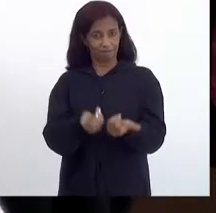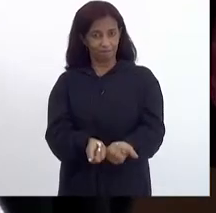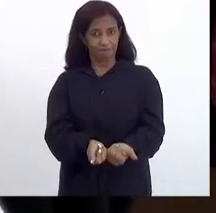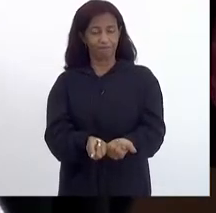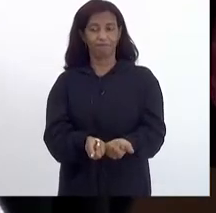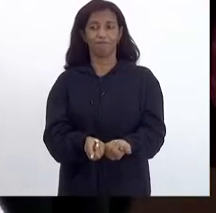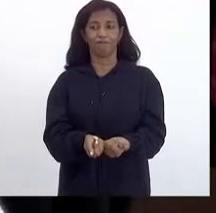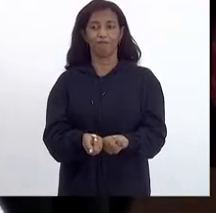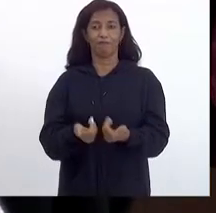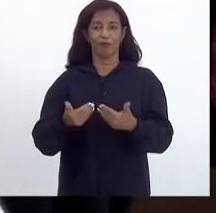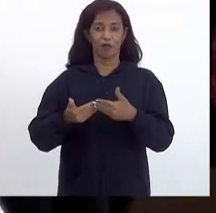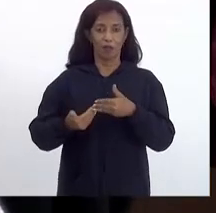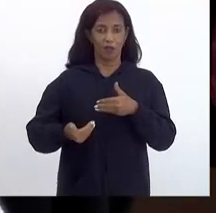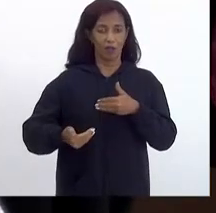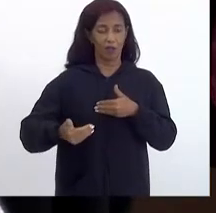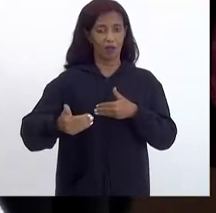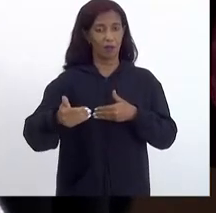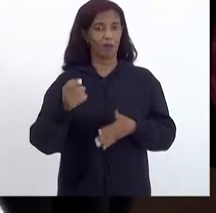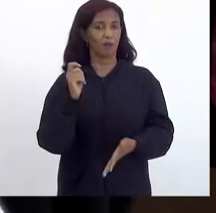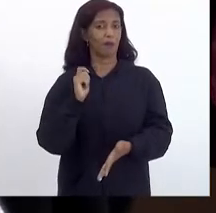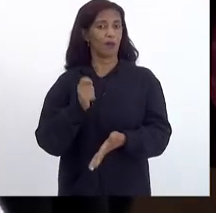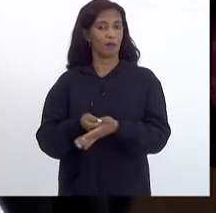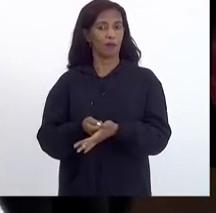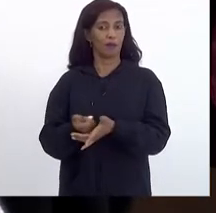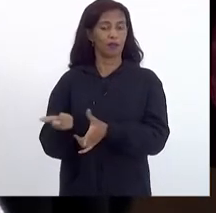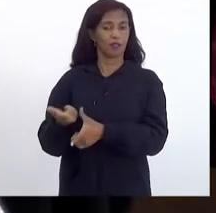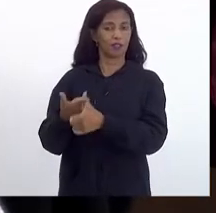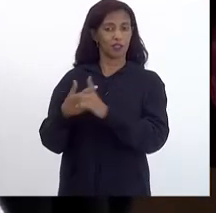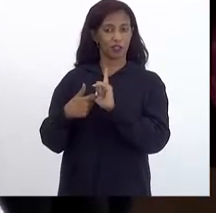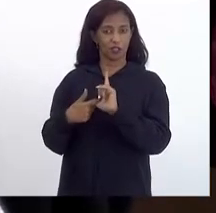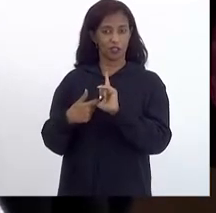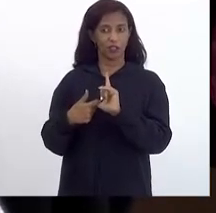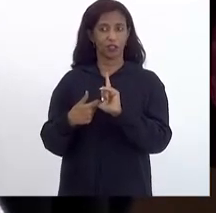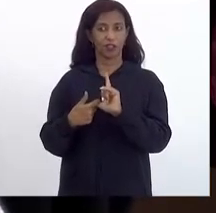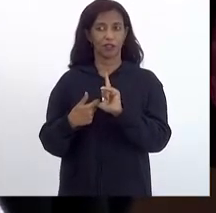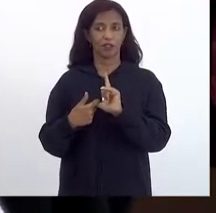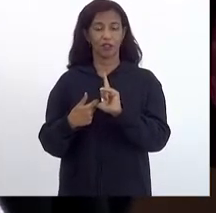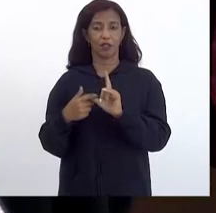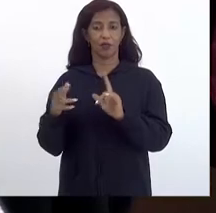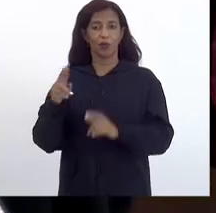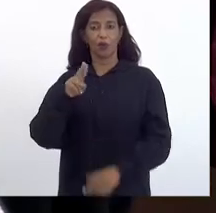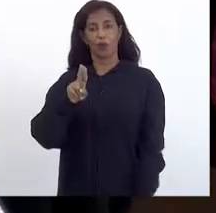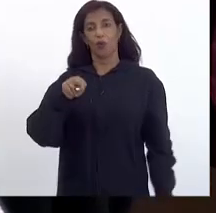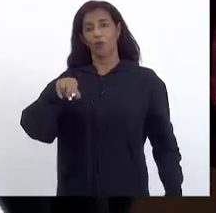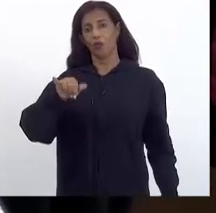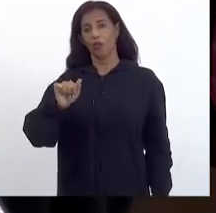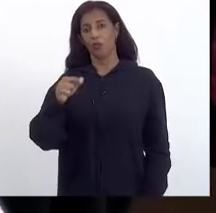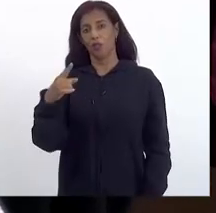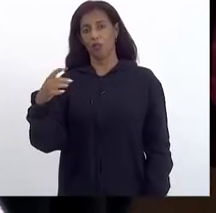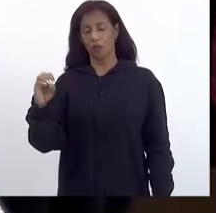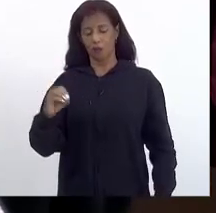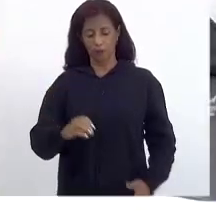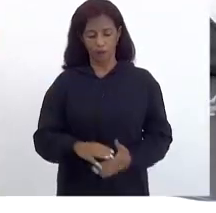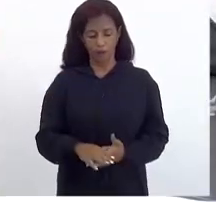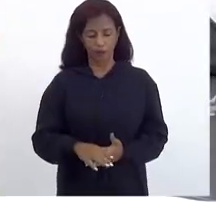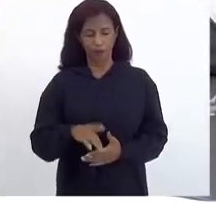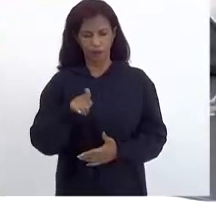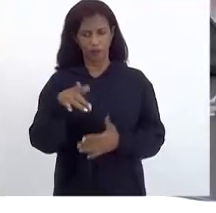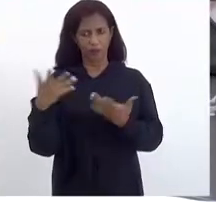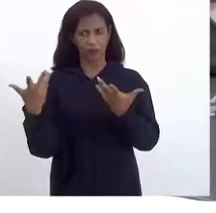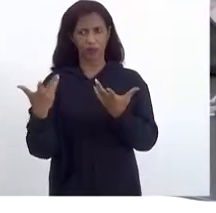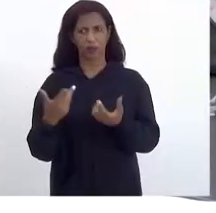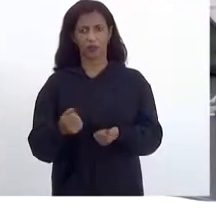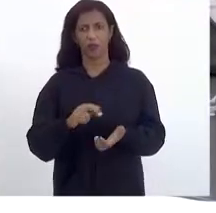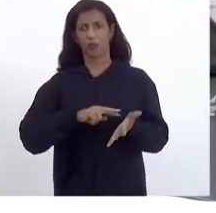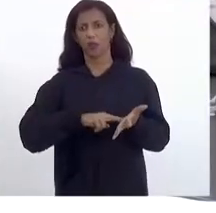permitirão o alongamento do prazo para o pagamento das dívidas com a União. Está acolhida a